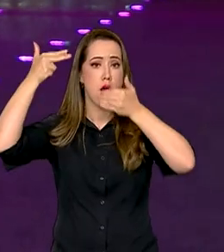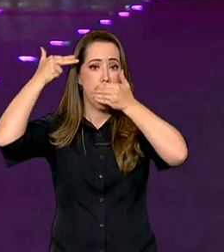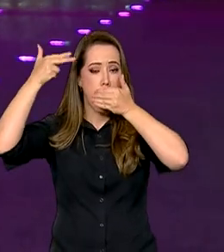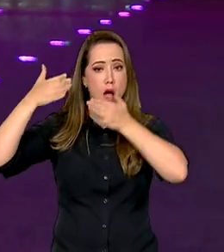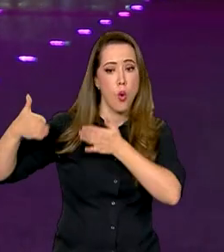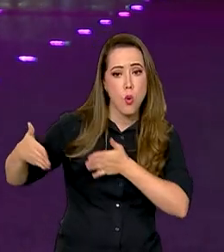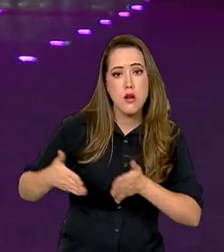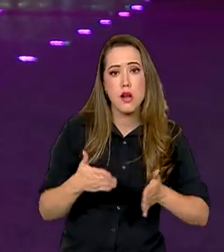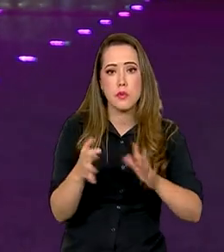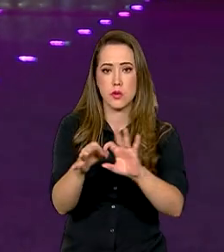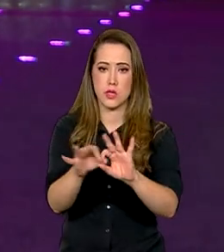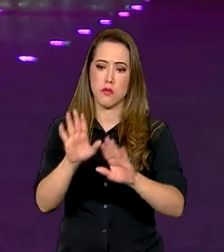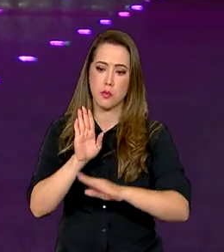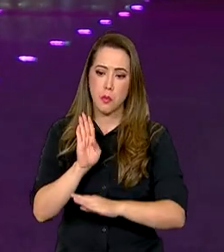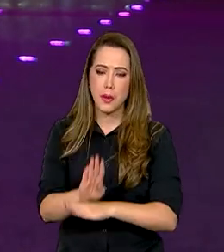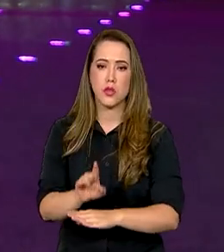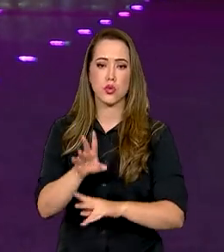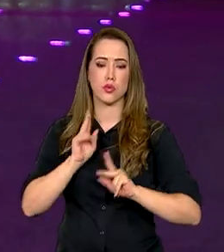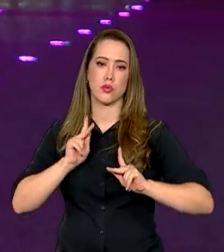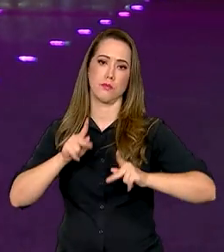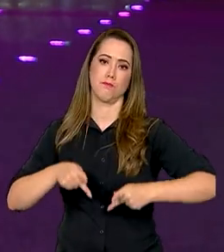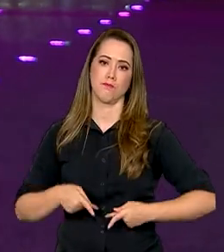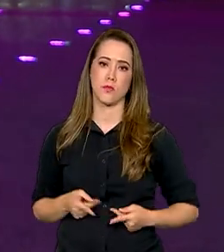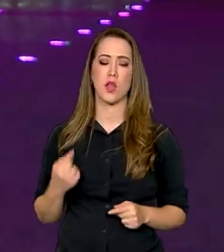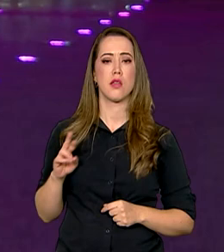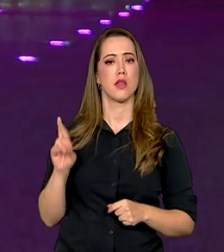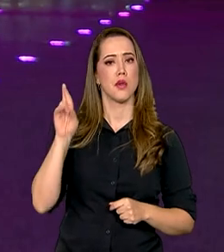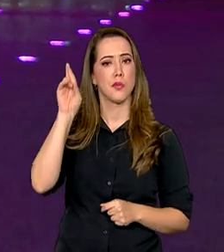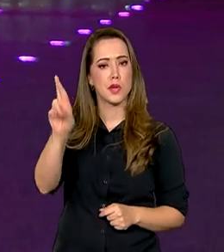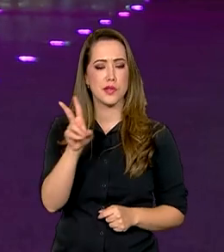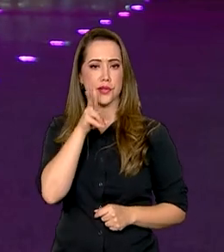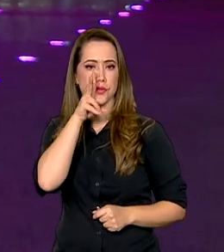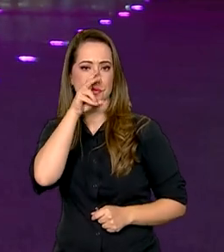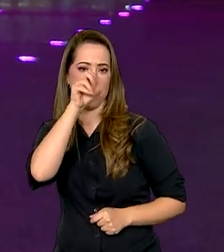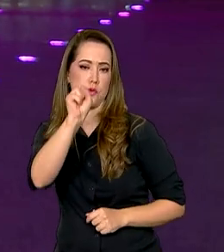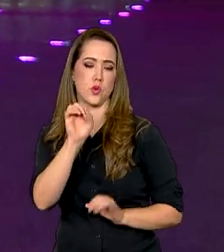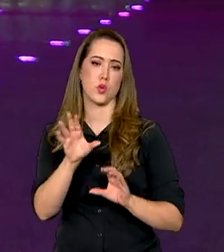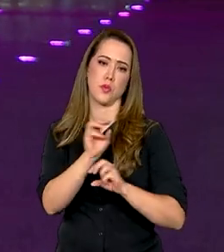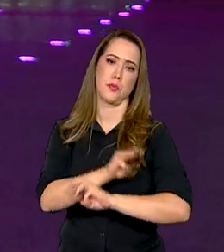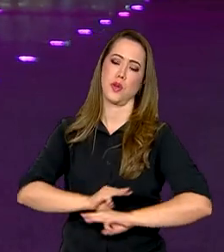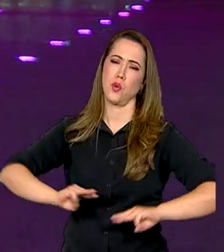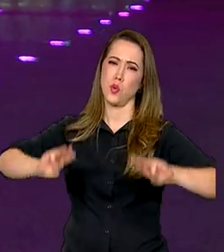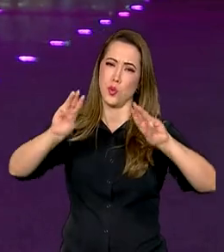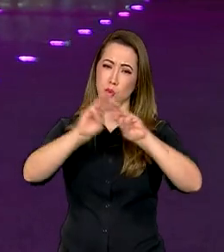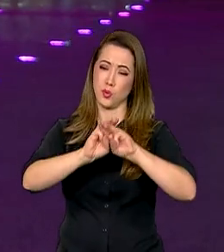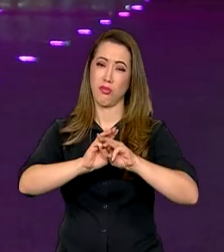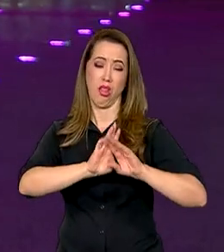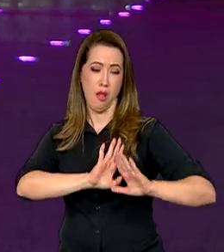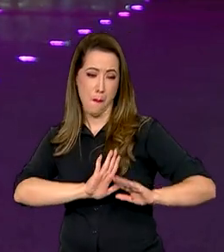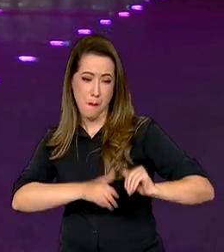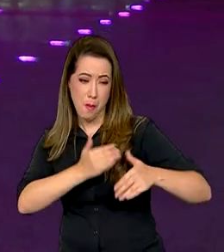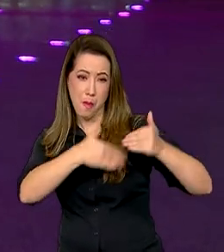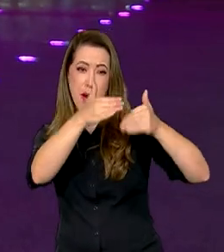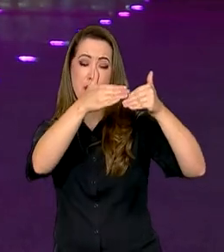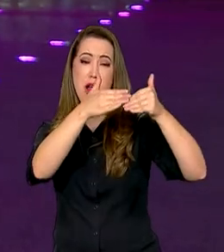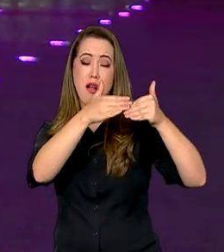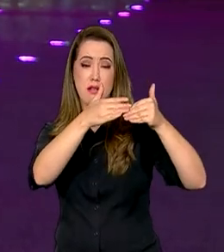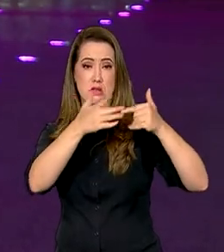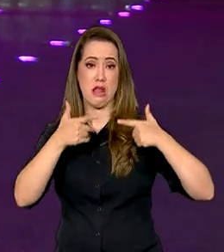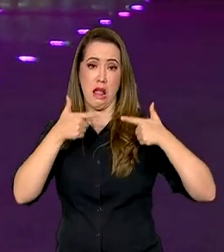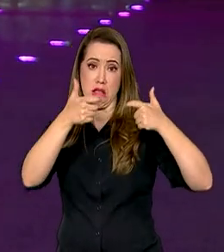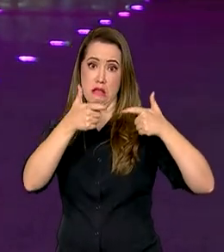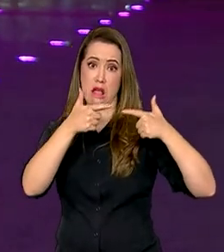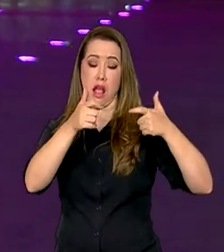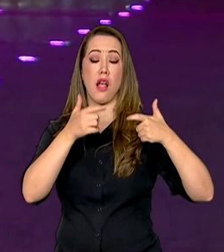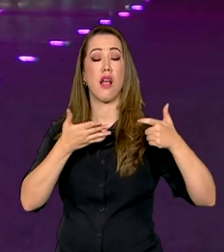humanitário e maior representatividade e força para as Nações Unidas. Além da escalada do conflito no Oriente Médio,